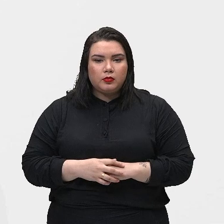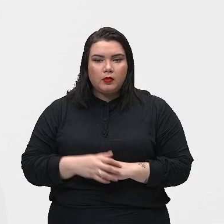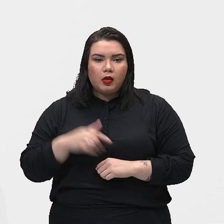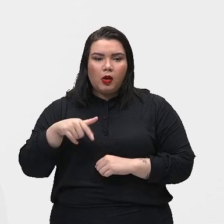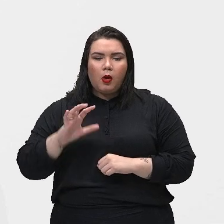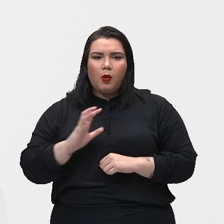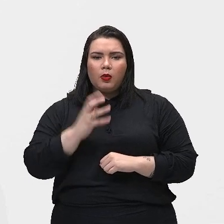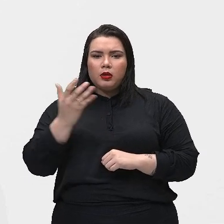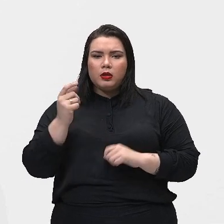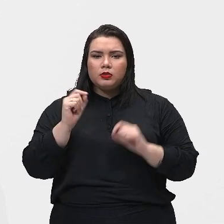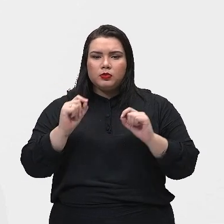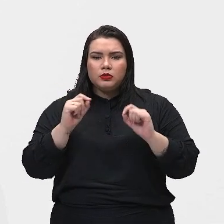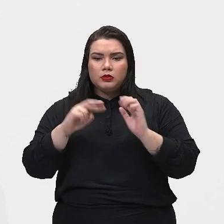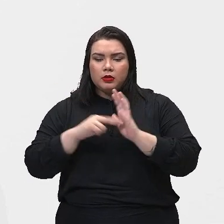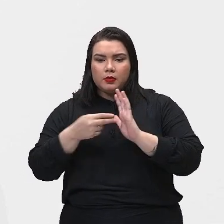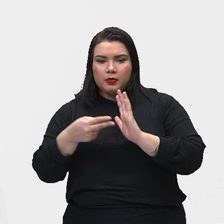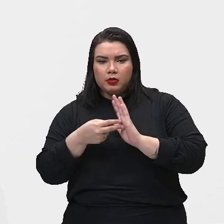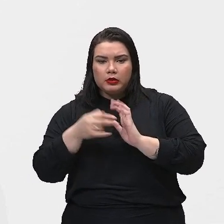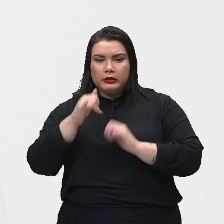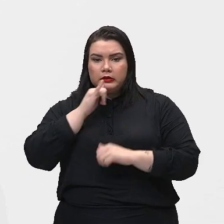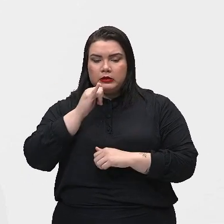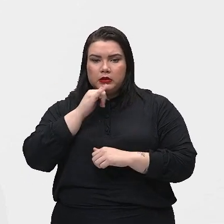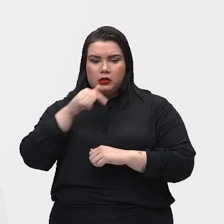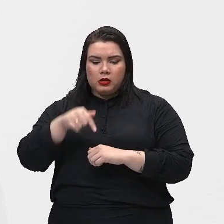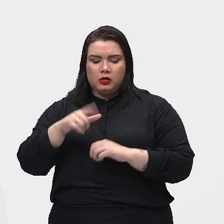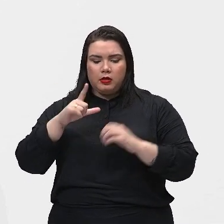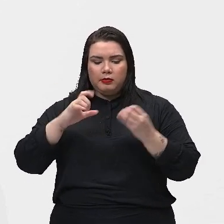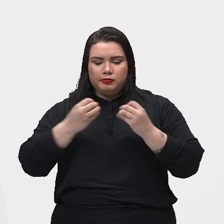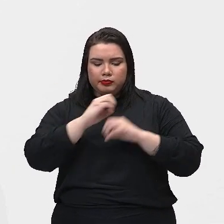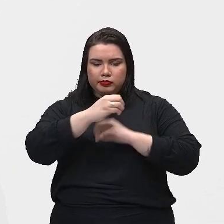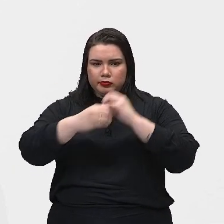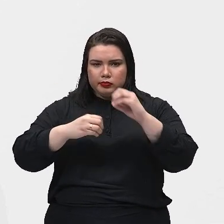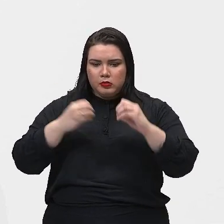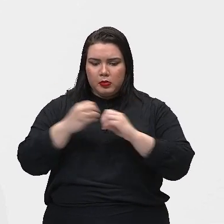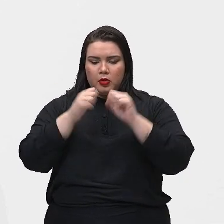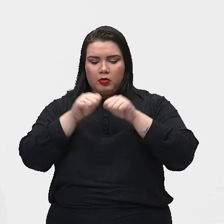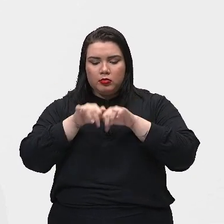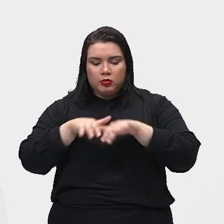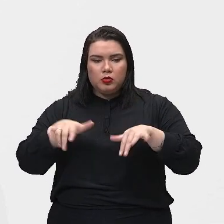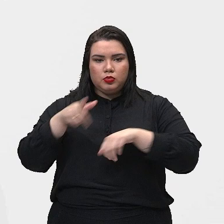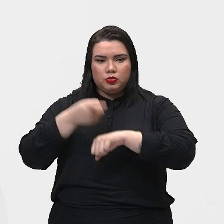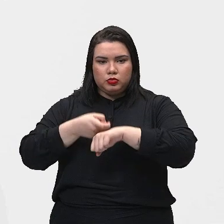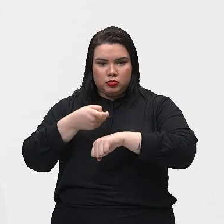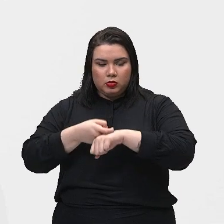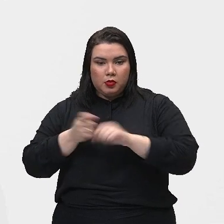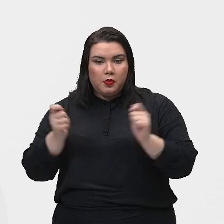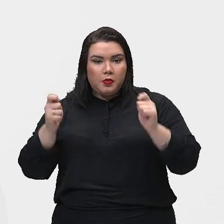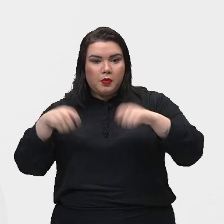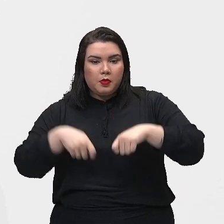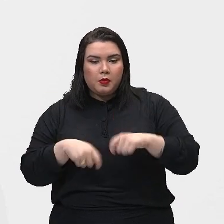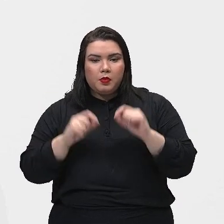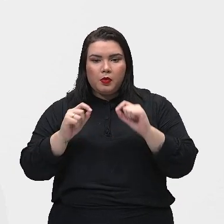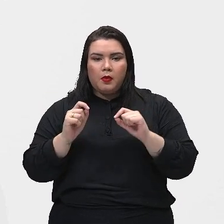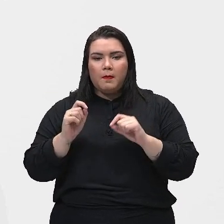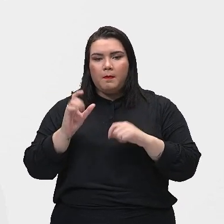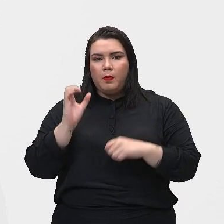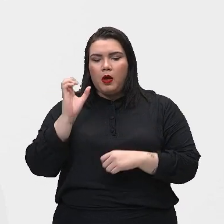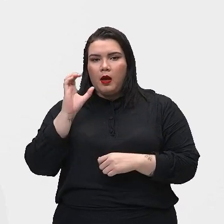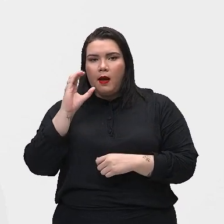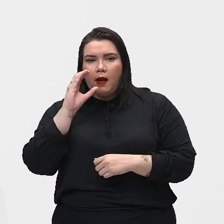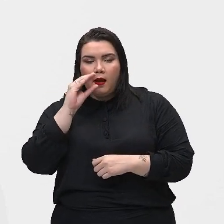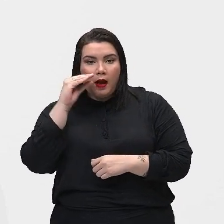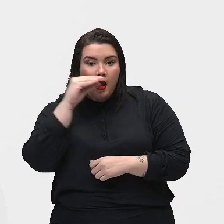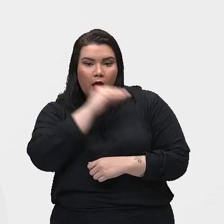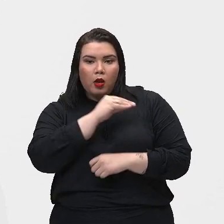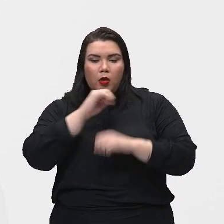fazem com que a energia seja transferida e se propague pelo sólido. A capacidade de conduzir rapidamente o calor